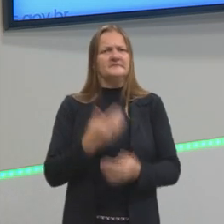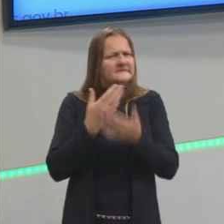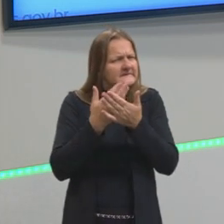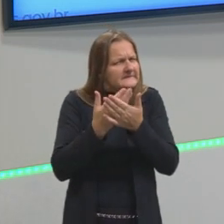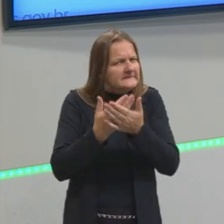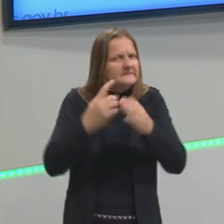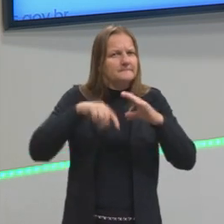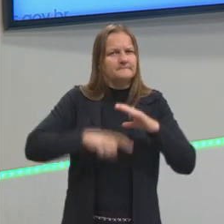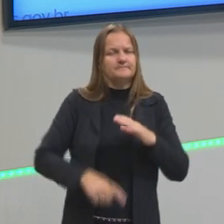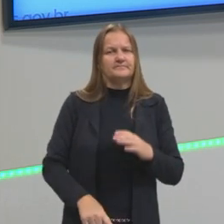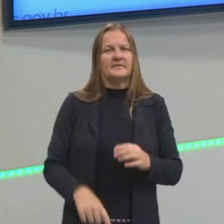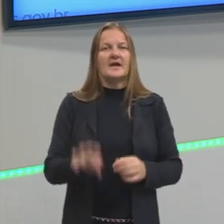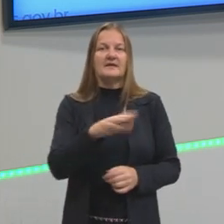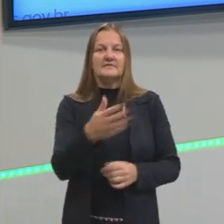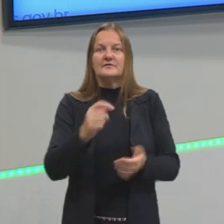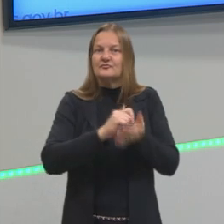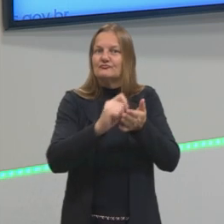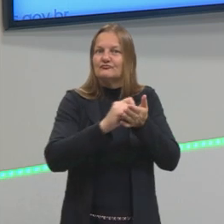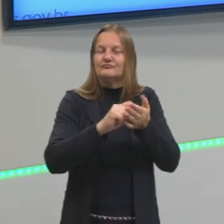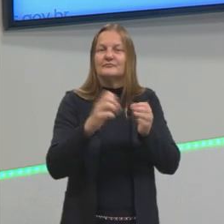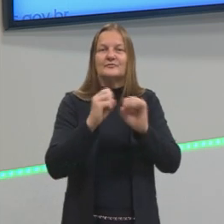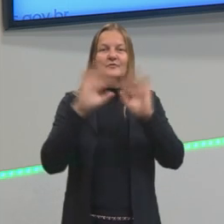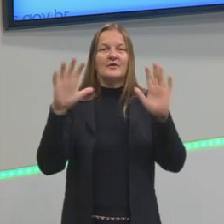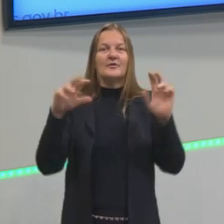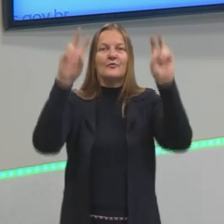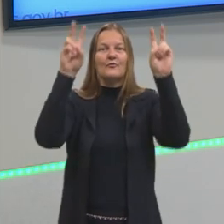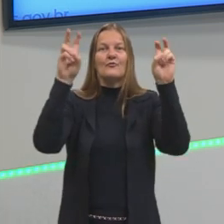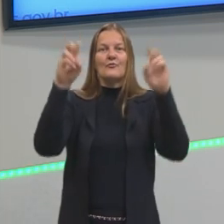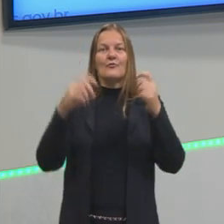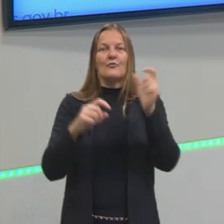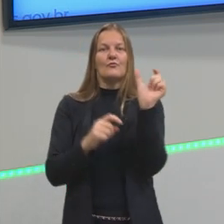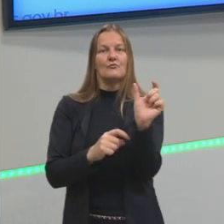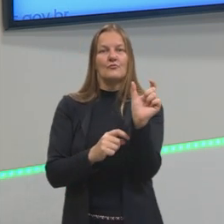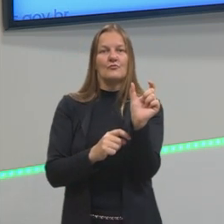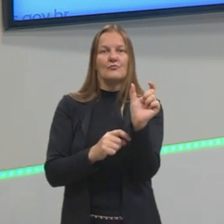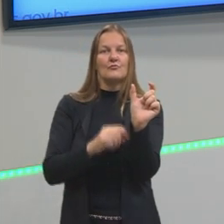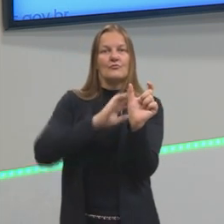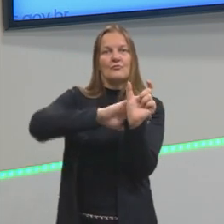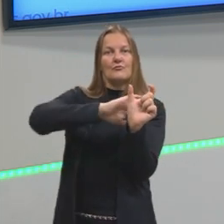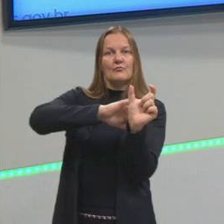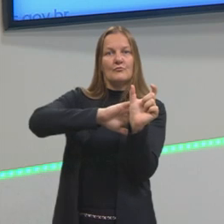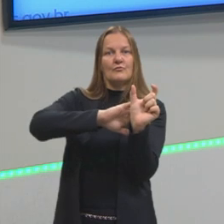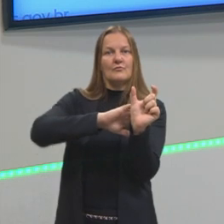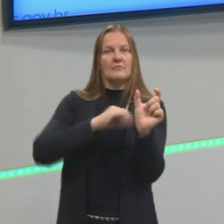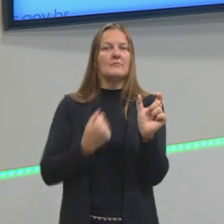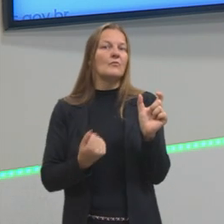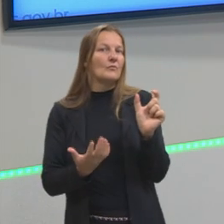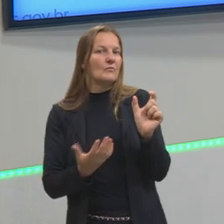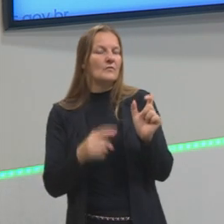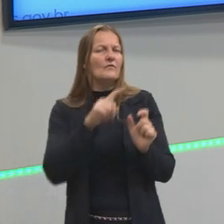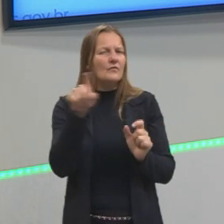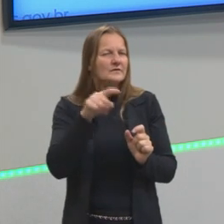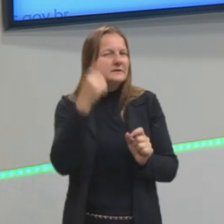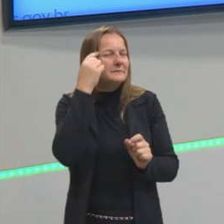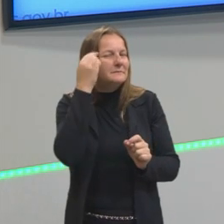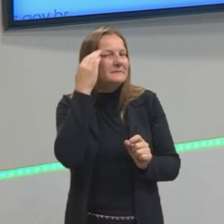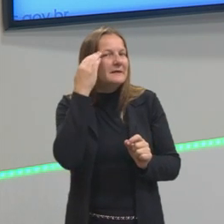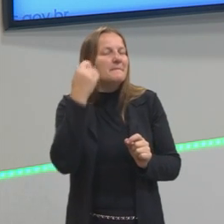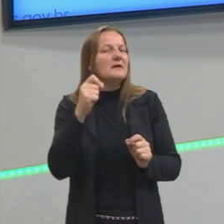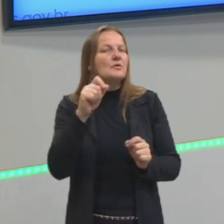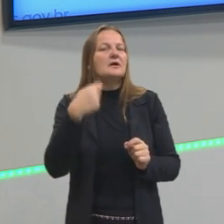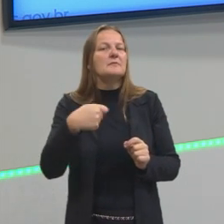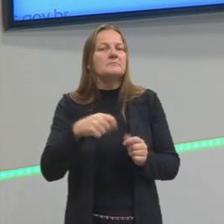escrito certinho ah, é sobre conotação, é preciso que vocês entendam o